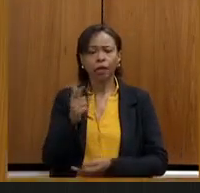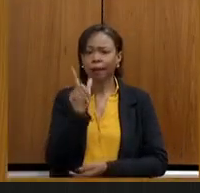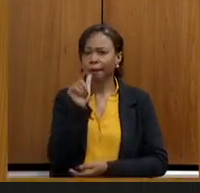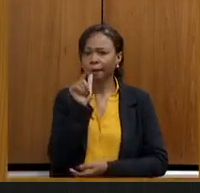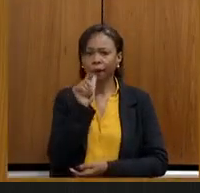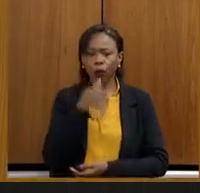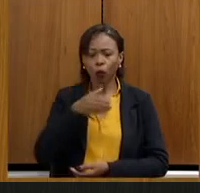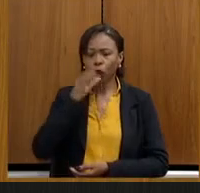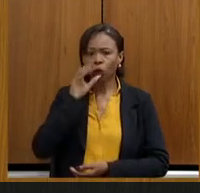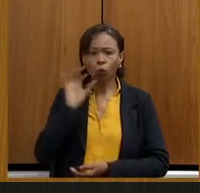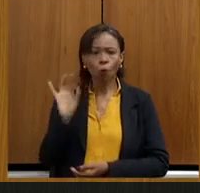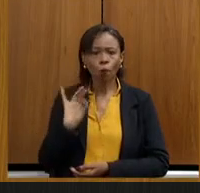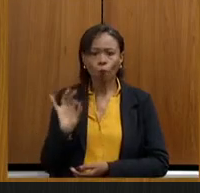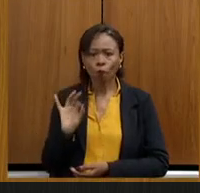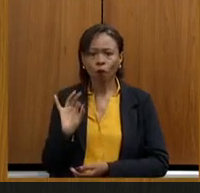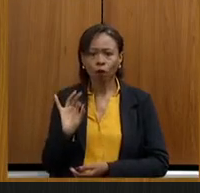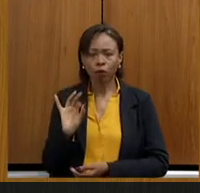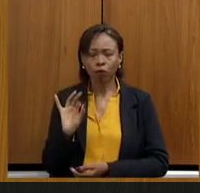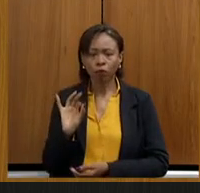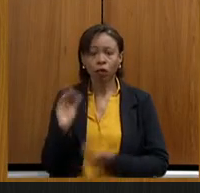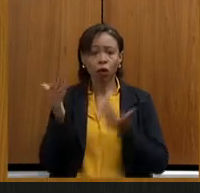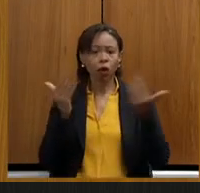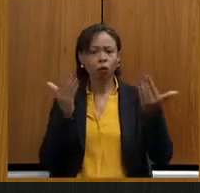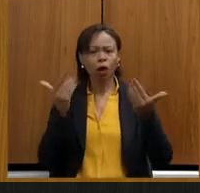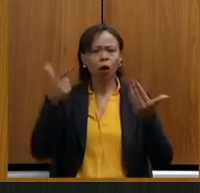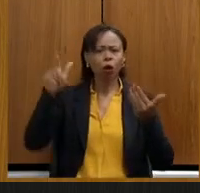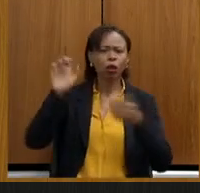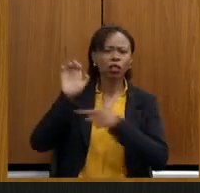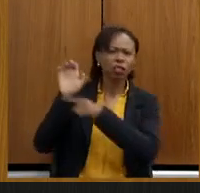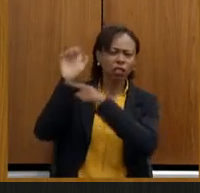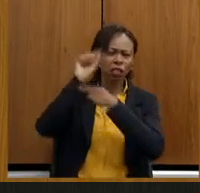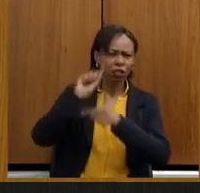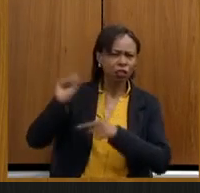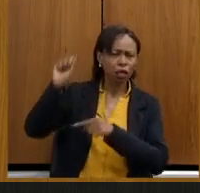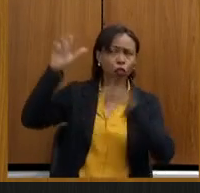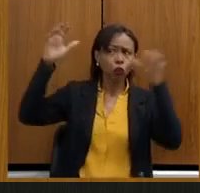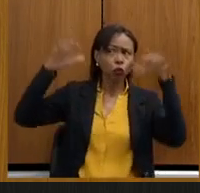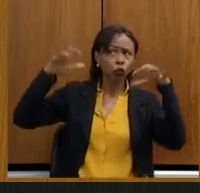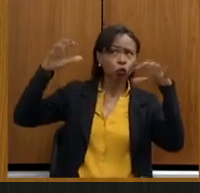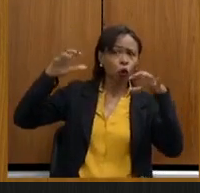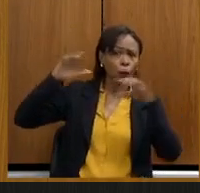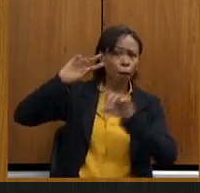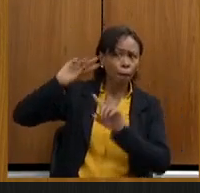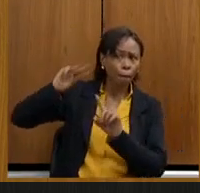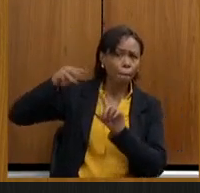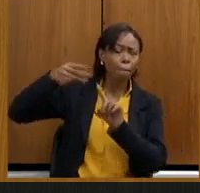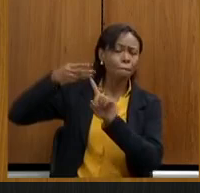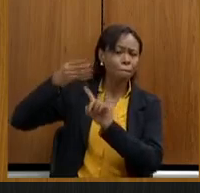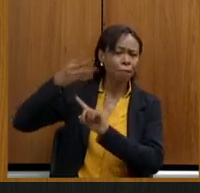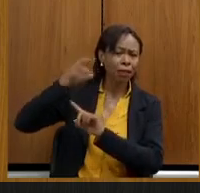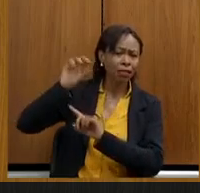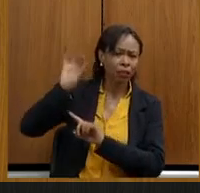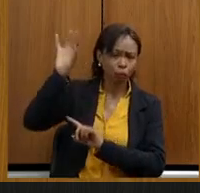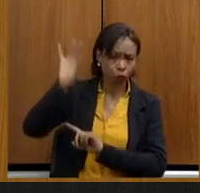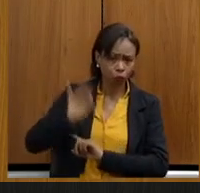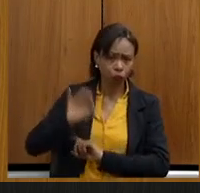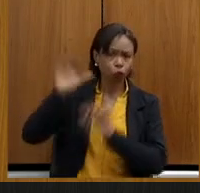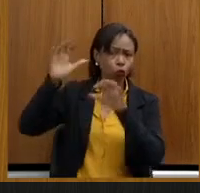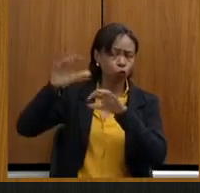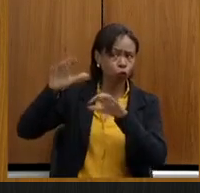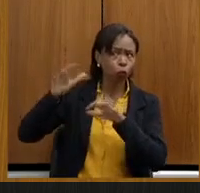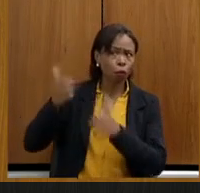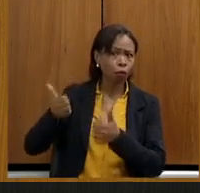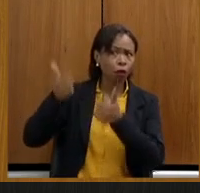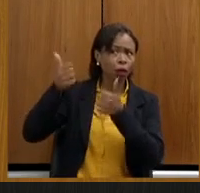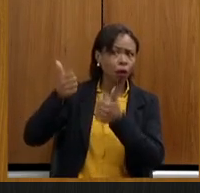Quando analisamos outros estados que chove 30% da nossa chuva, tem uma melhor distribuição, ou seja, tem algo que precisa